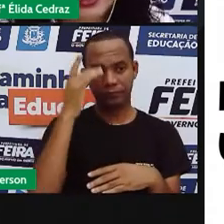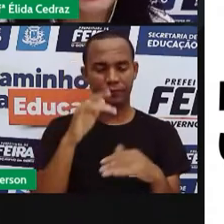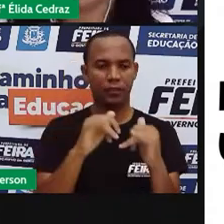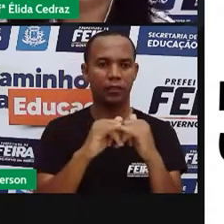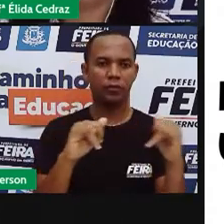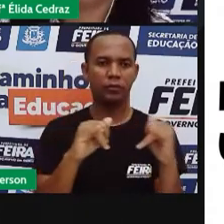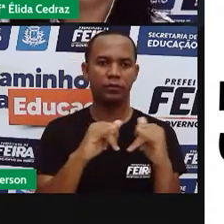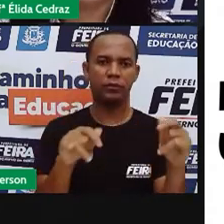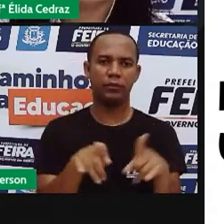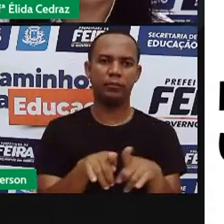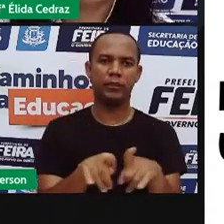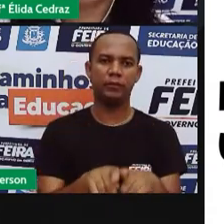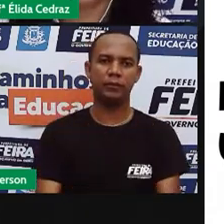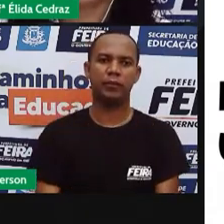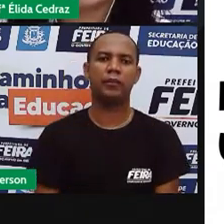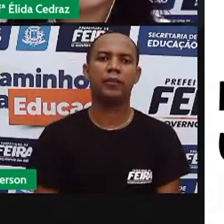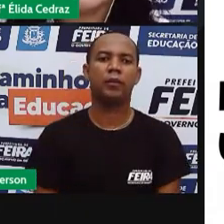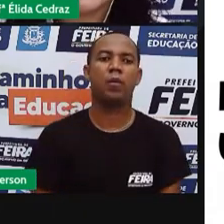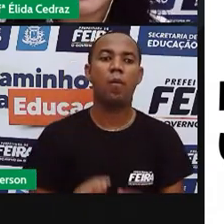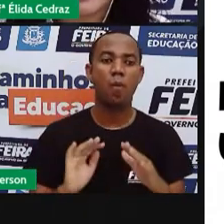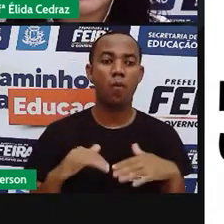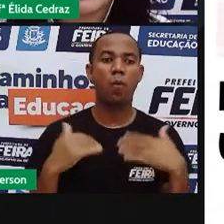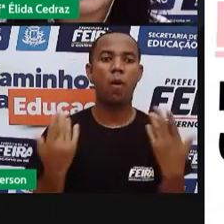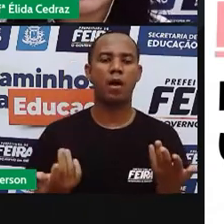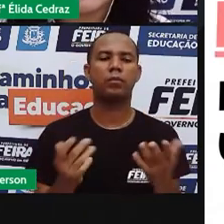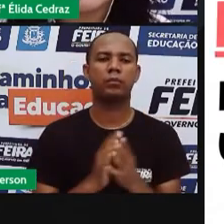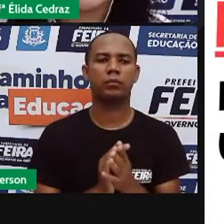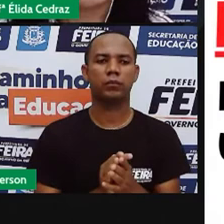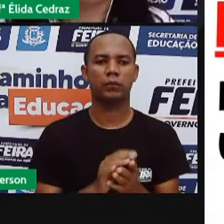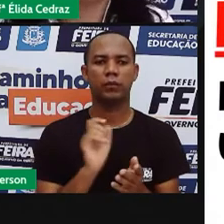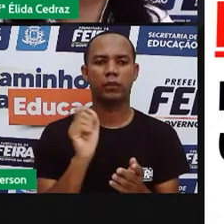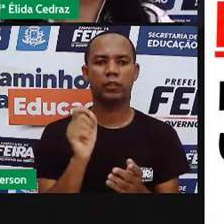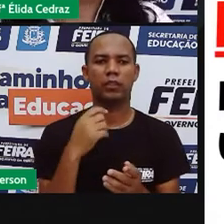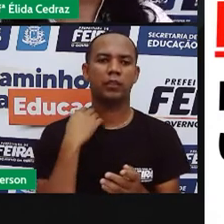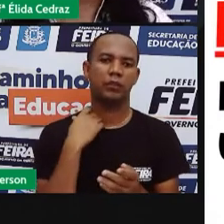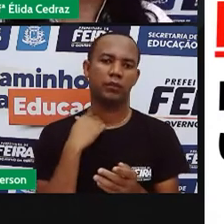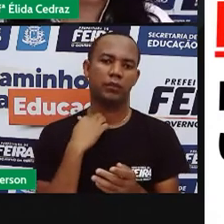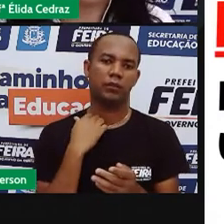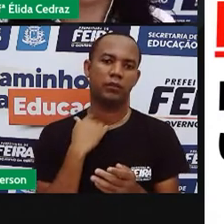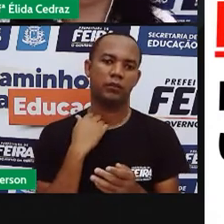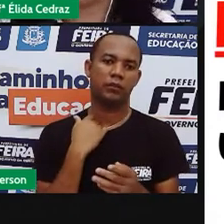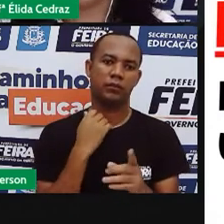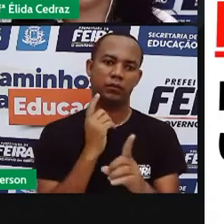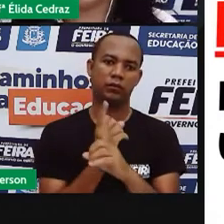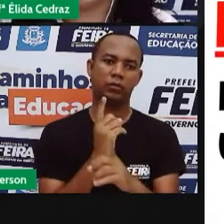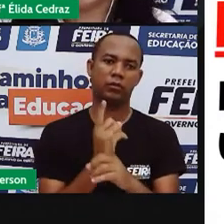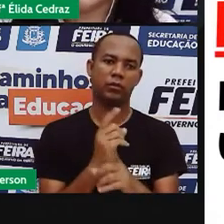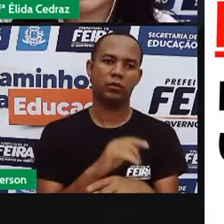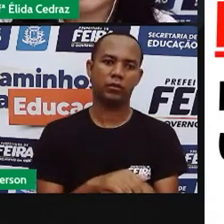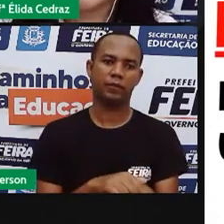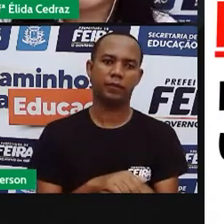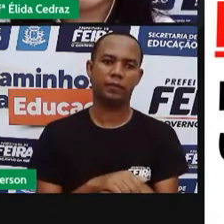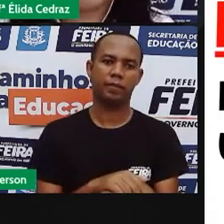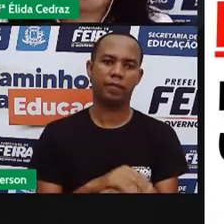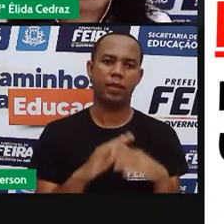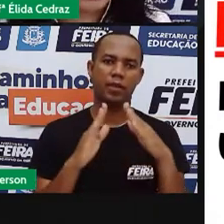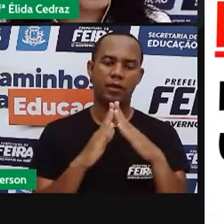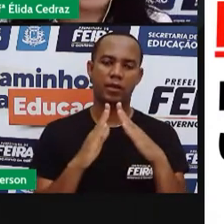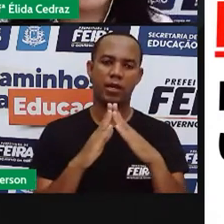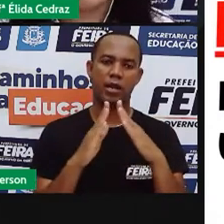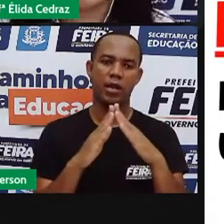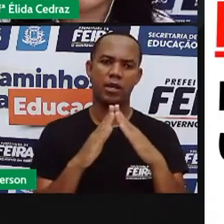classificado. Quais são essas características? A casa era encantada,